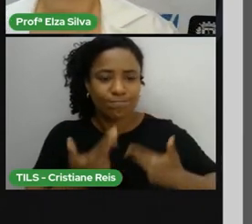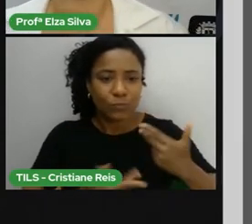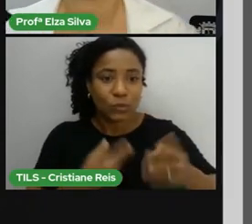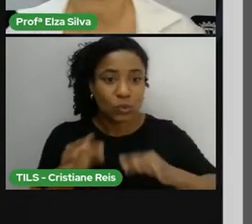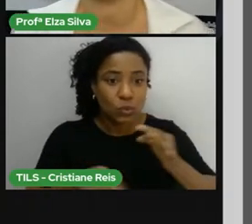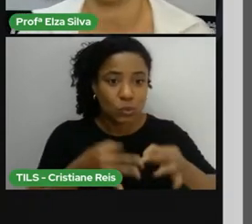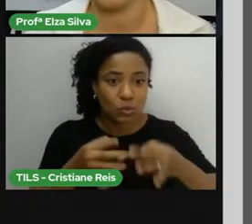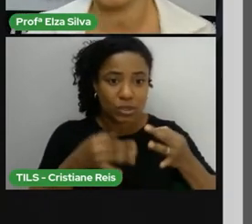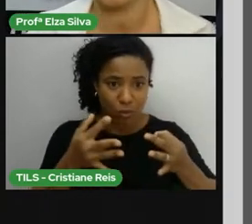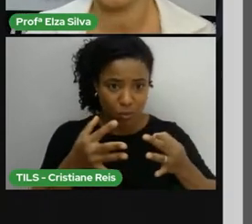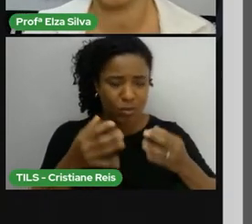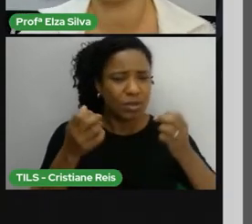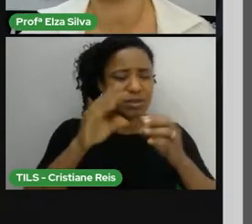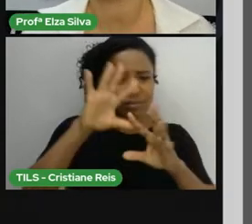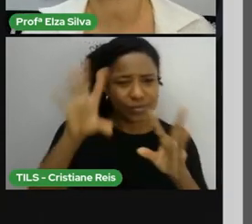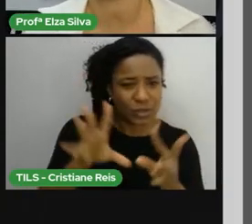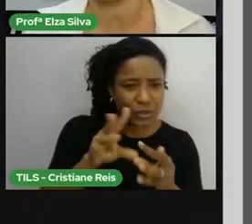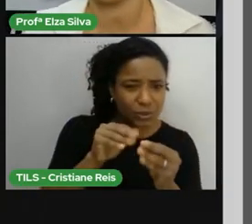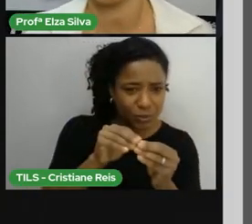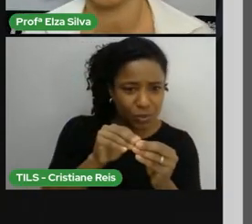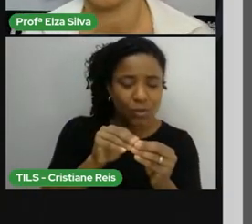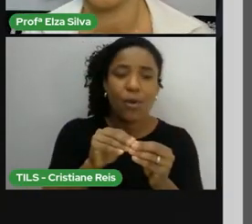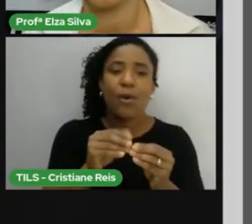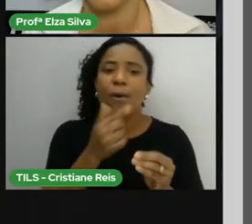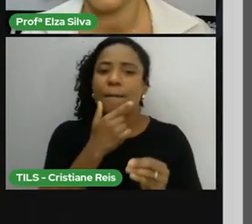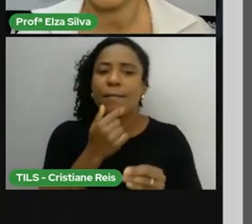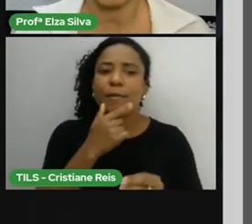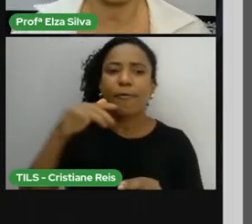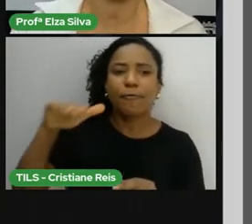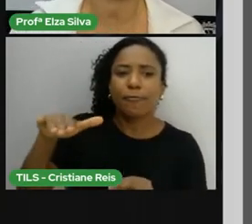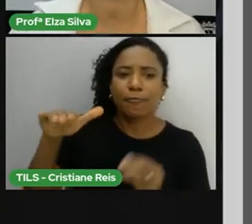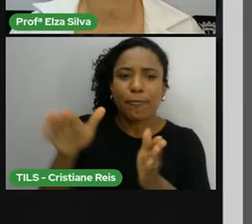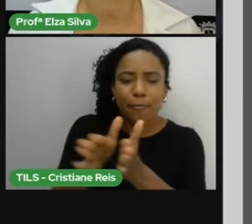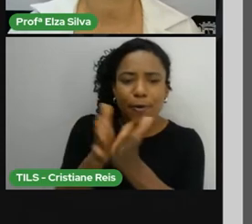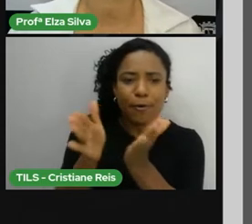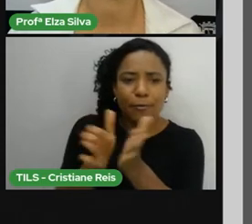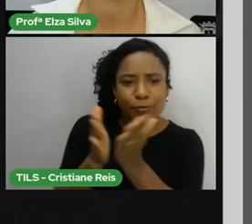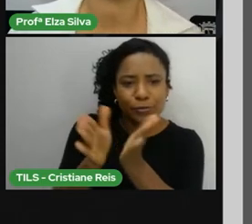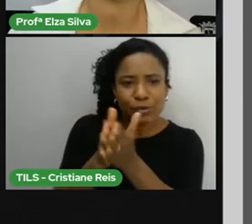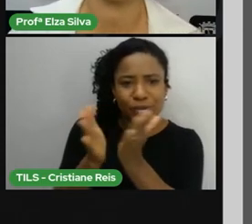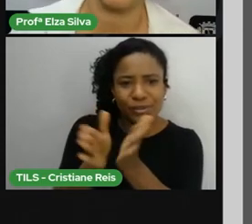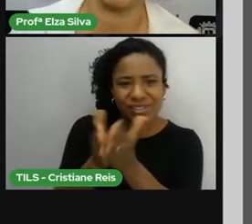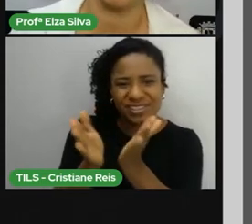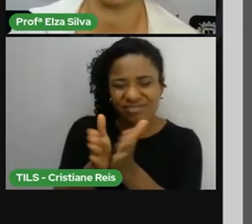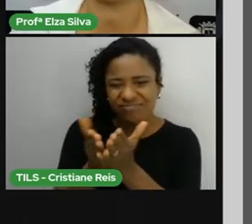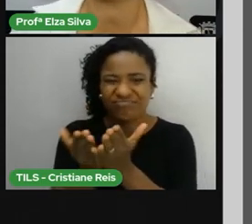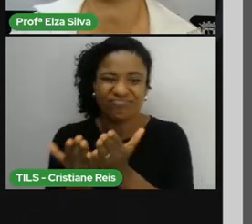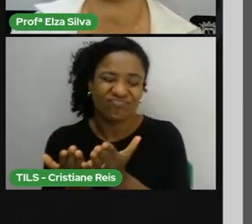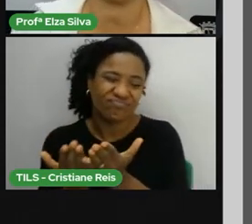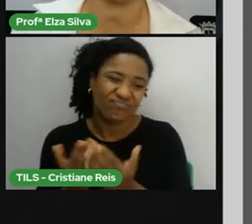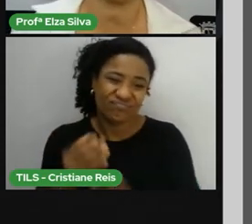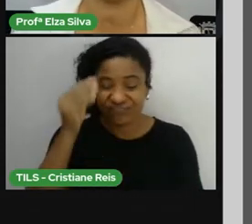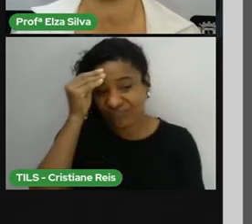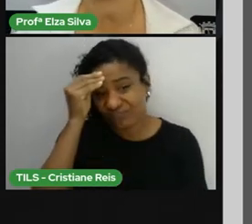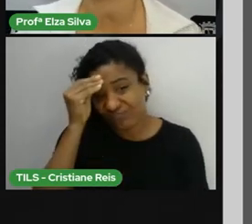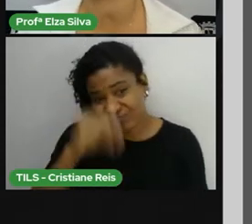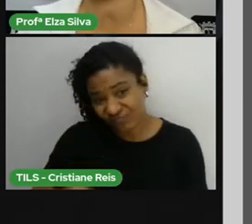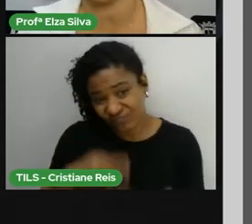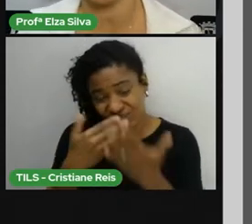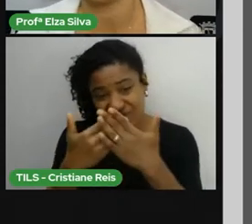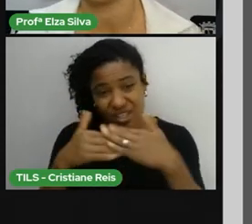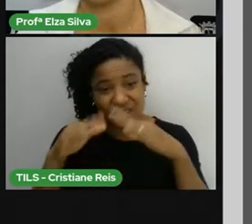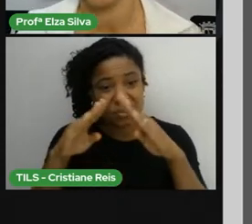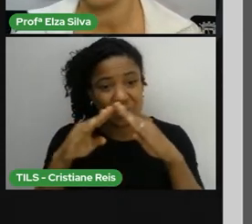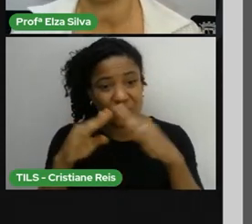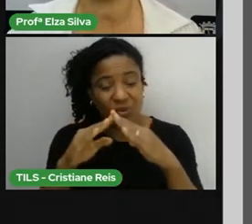a história de um menino pobre que mora em Detroit. Ele estava desmotivado porque tirava notas baixas na